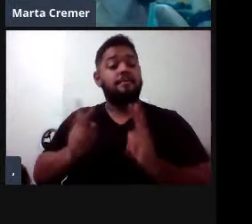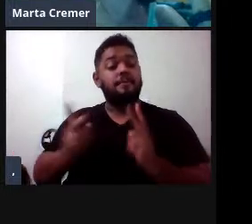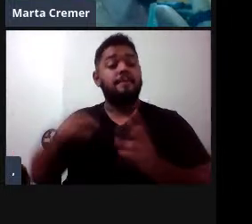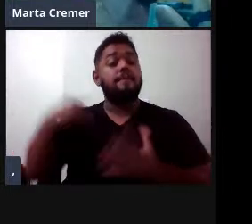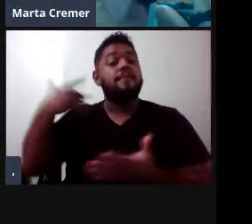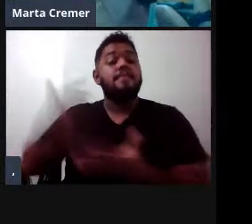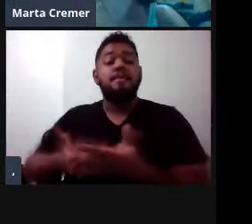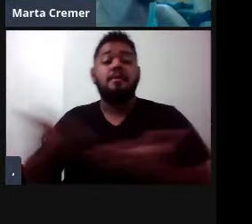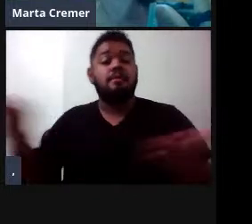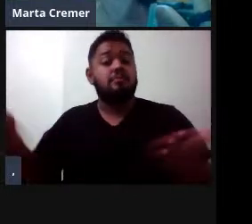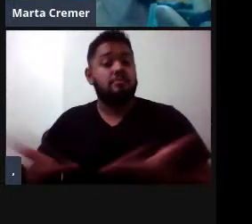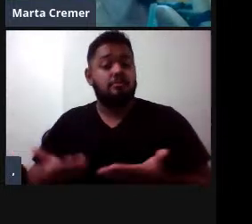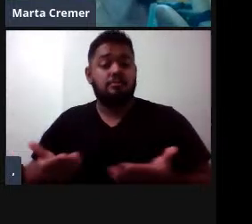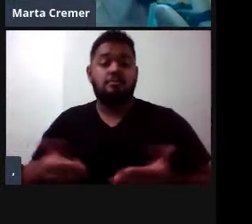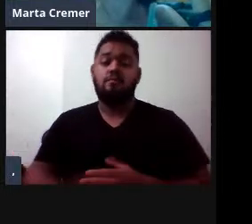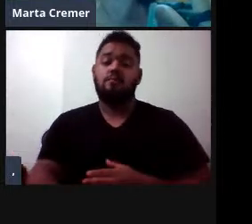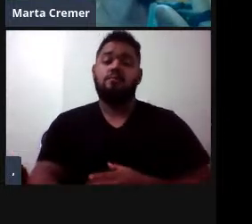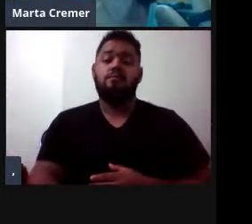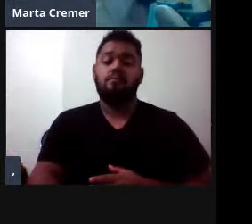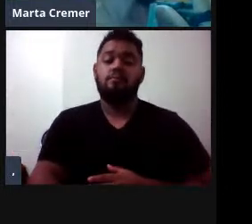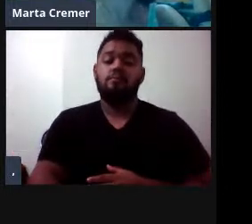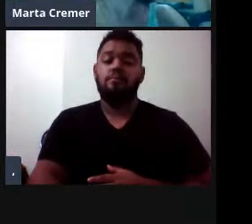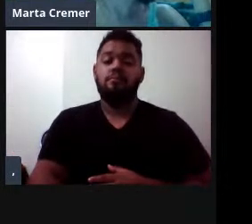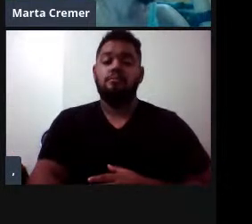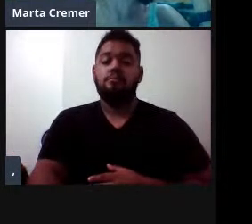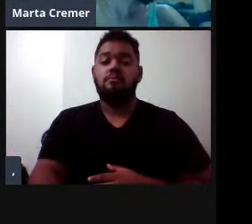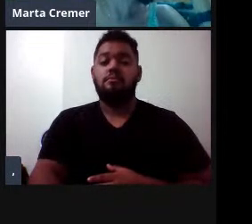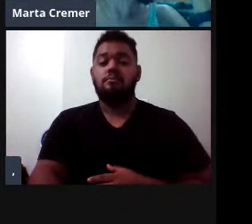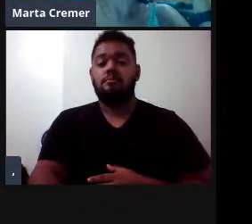longo do ano, mesmo durante o inverno, balena misticete.